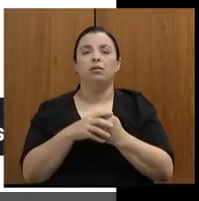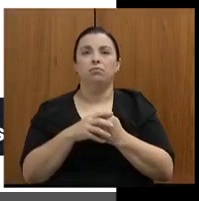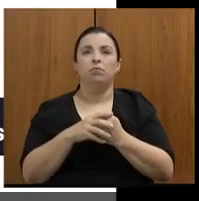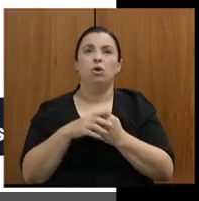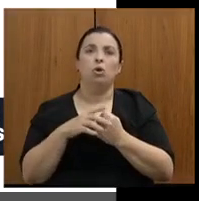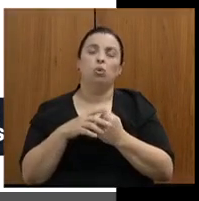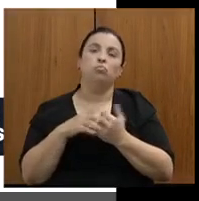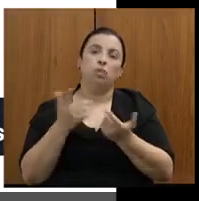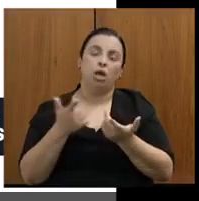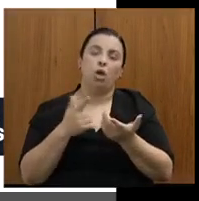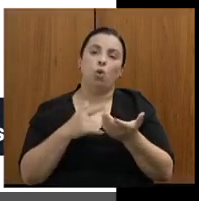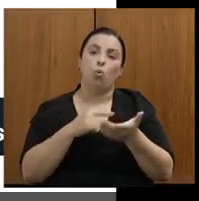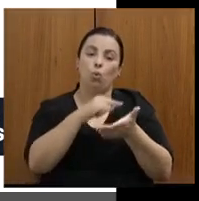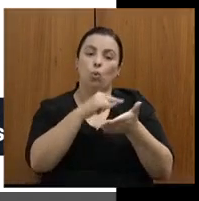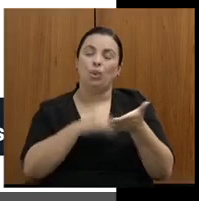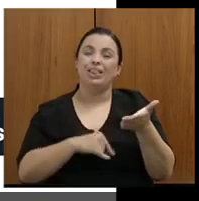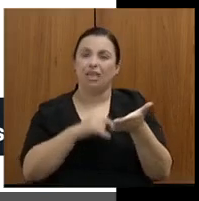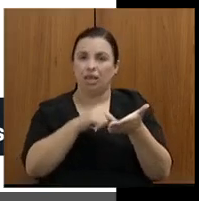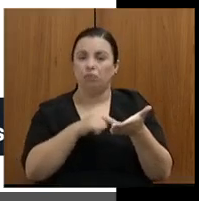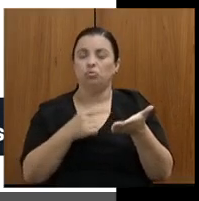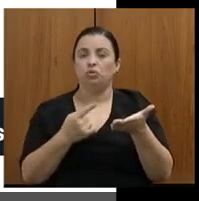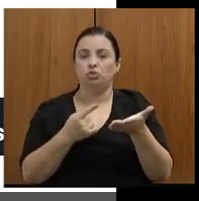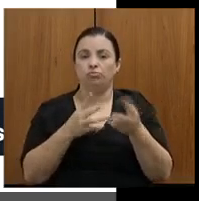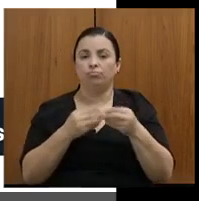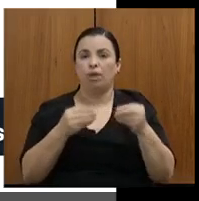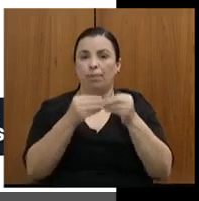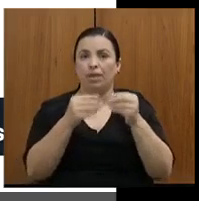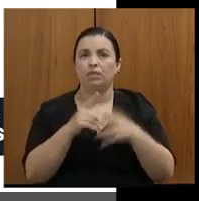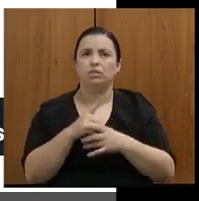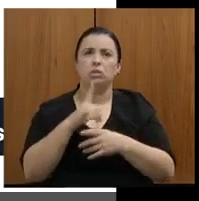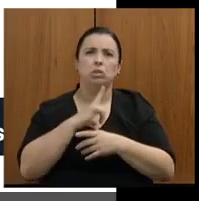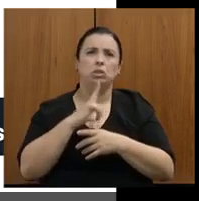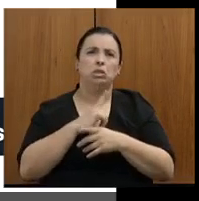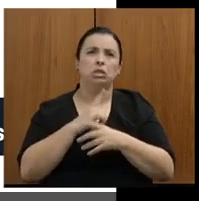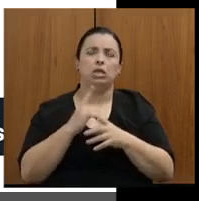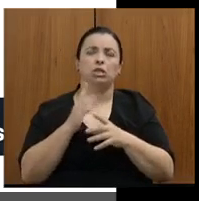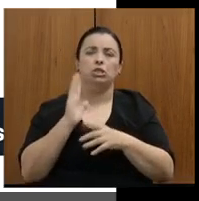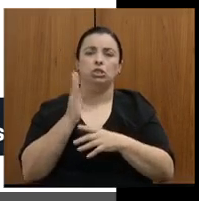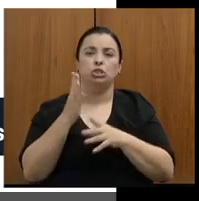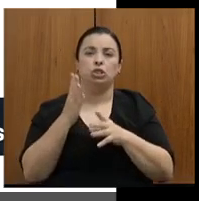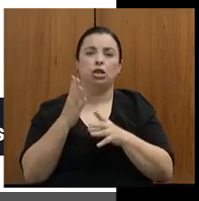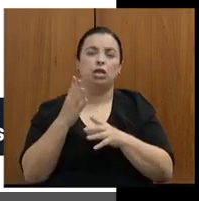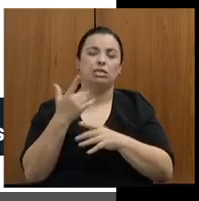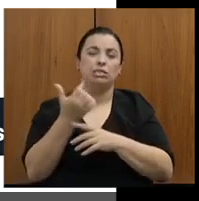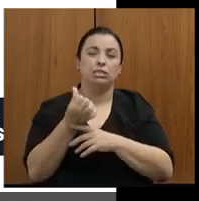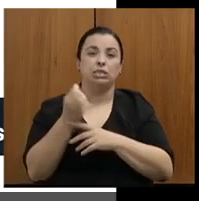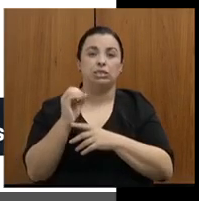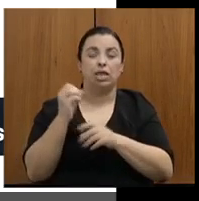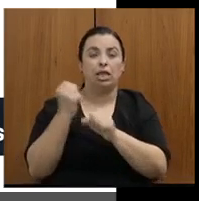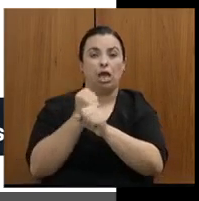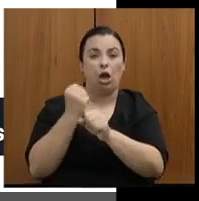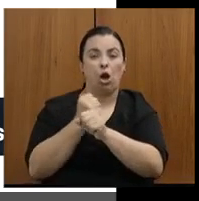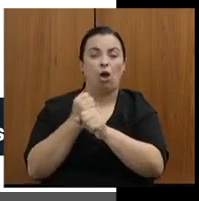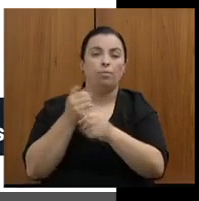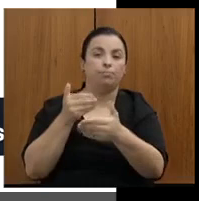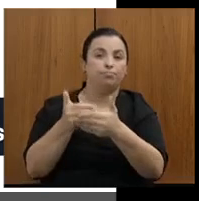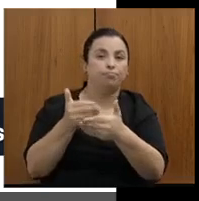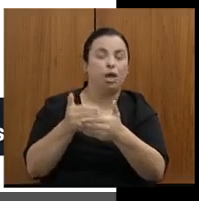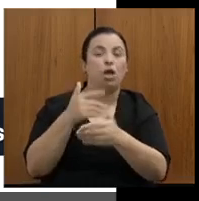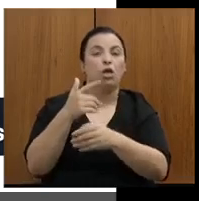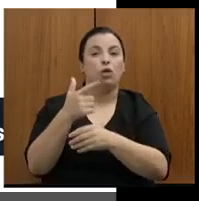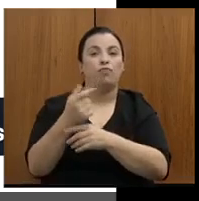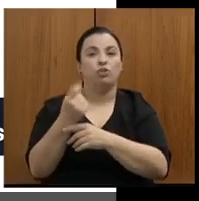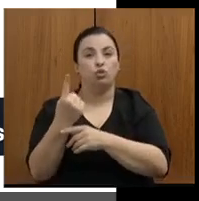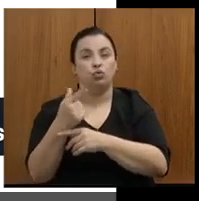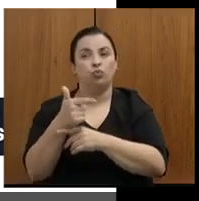de reparação, nós temos obras, mais de 60 obras previstas para 21, 22, 23. Nós já